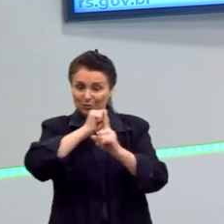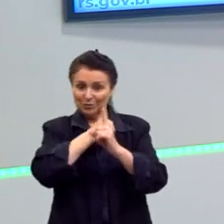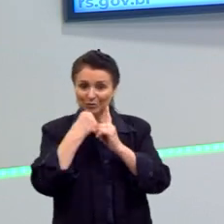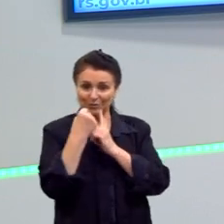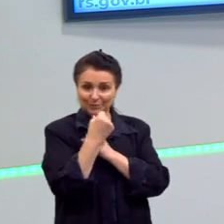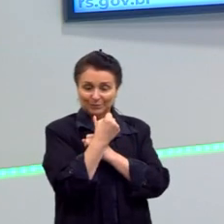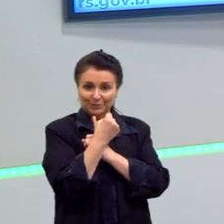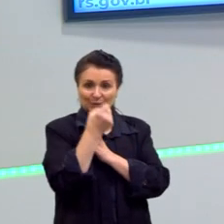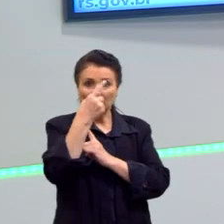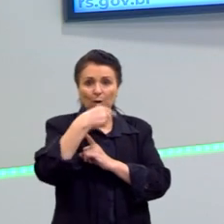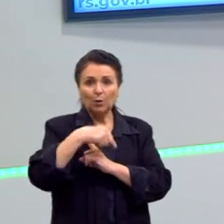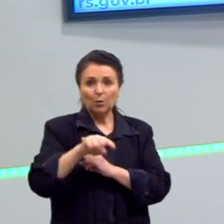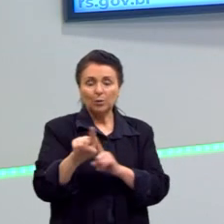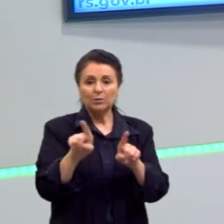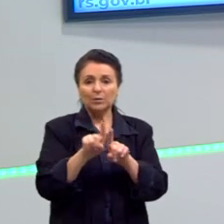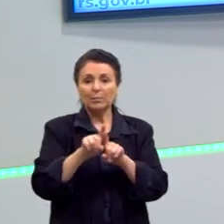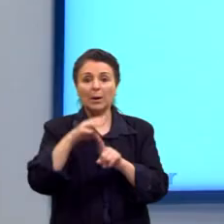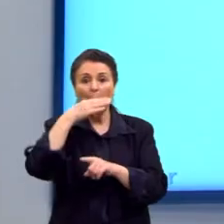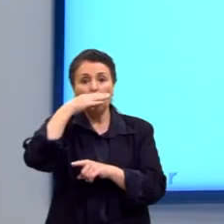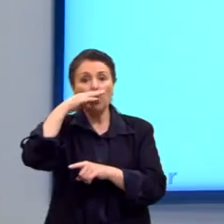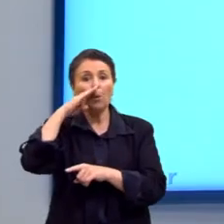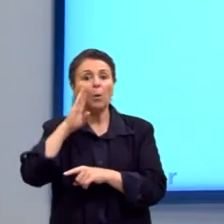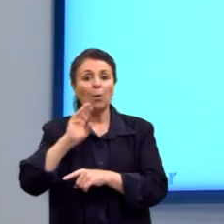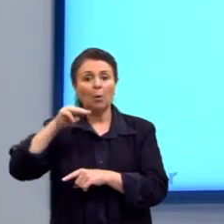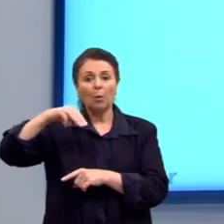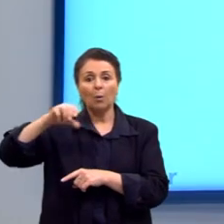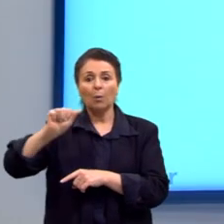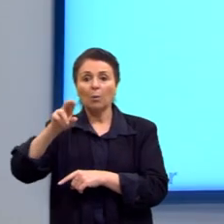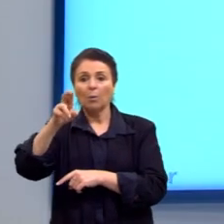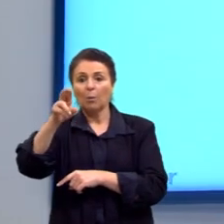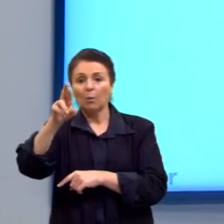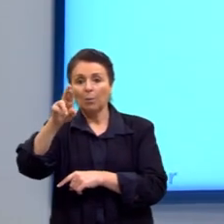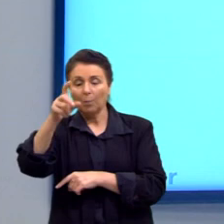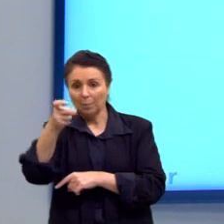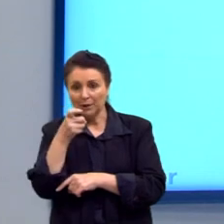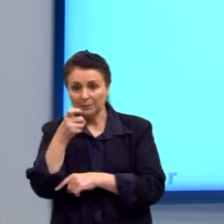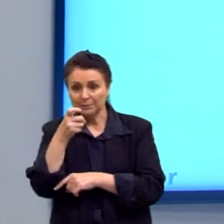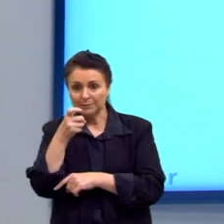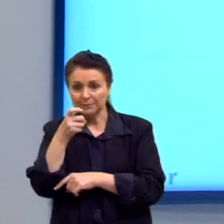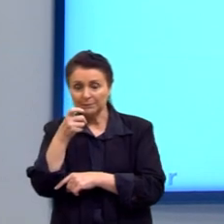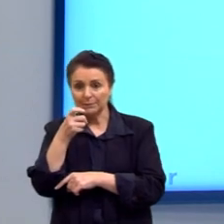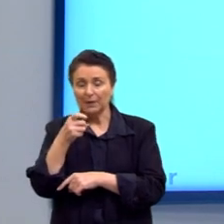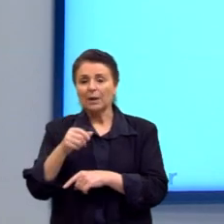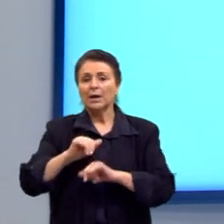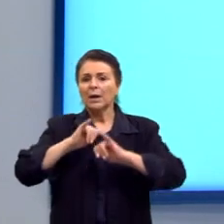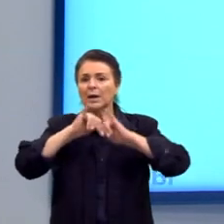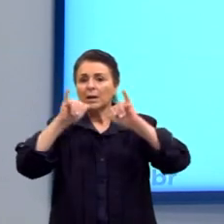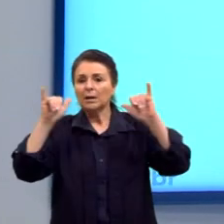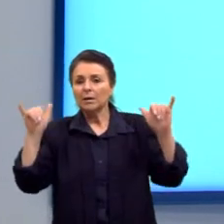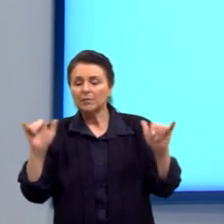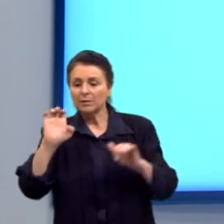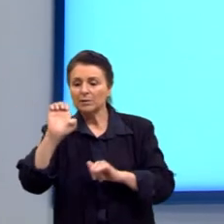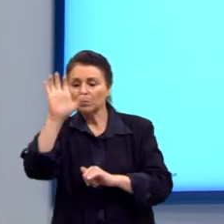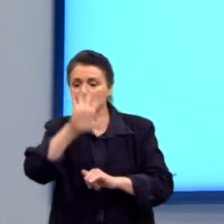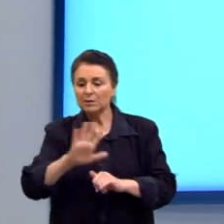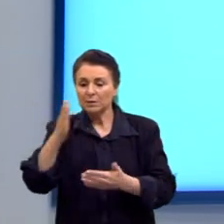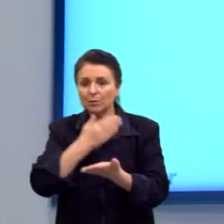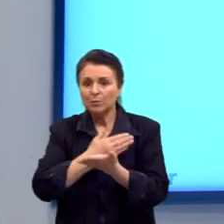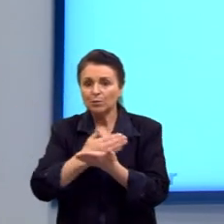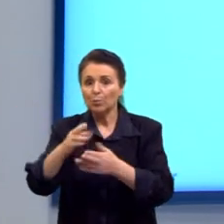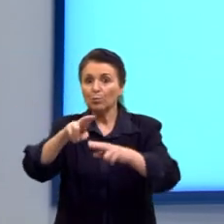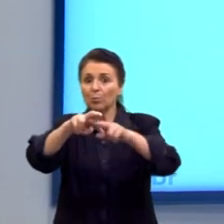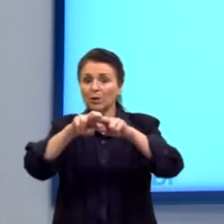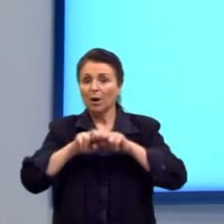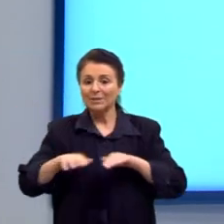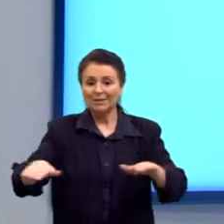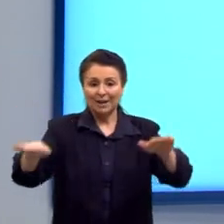Outro camarada que vai discutir o Estado é o Marx. O Marx vai dizer que o Estado surgiu em função das desigualdades. O